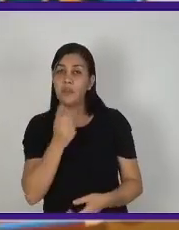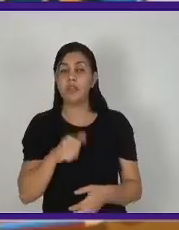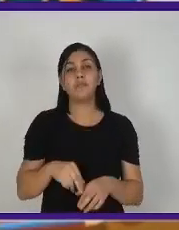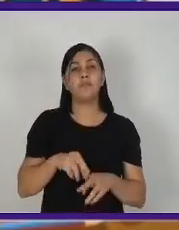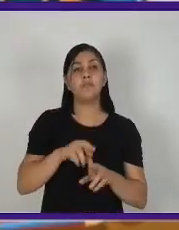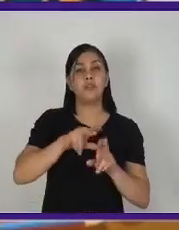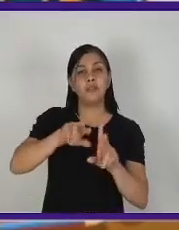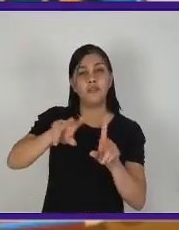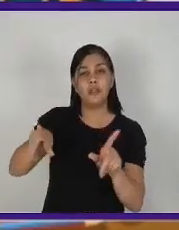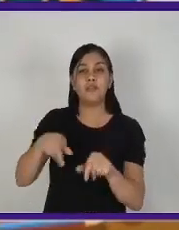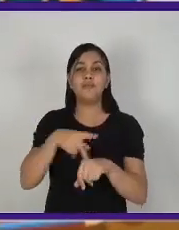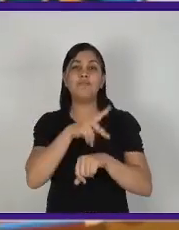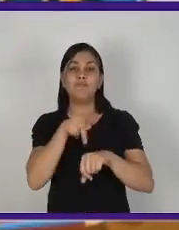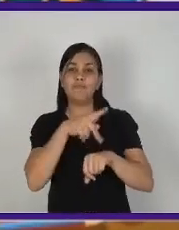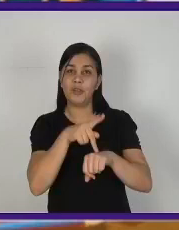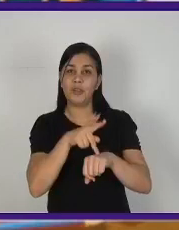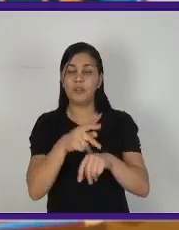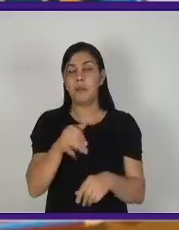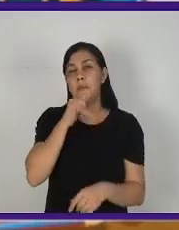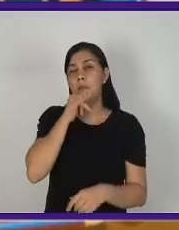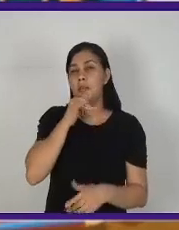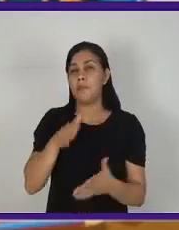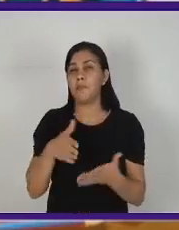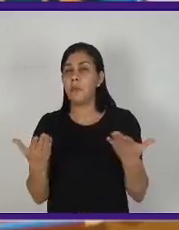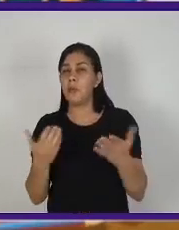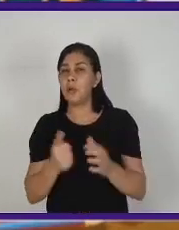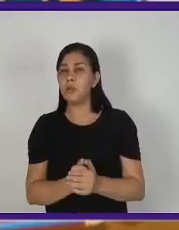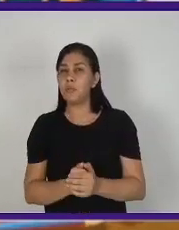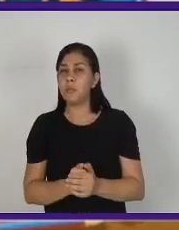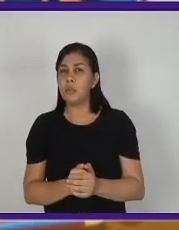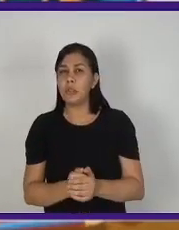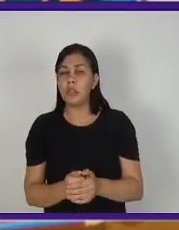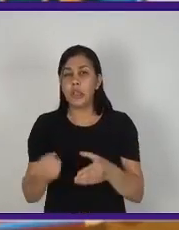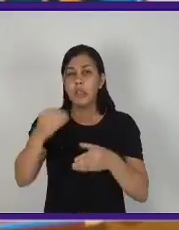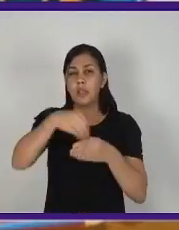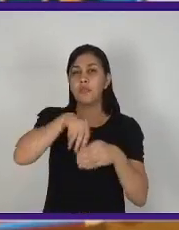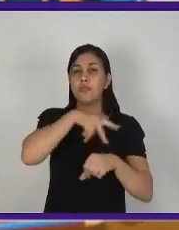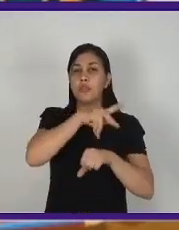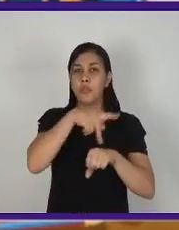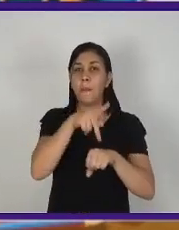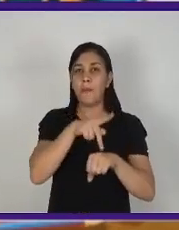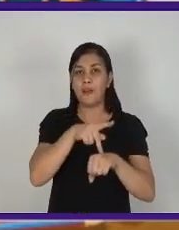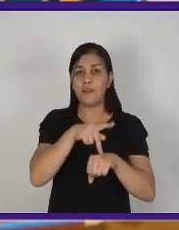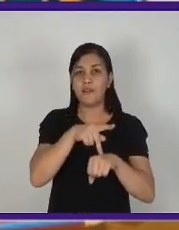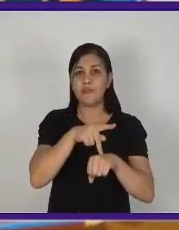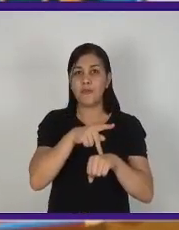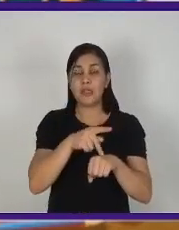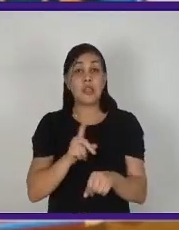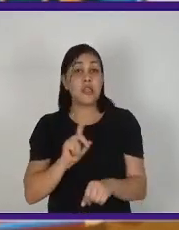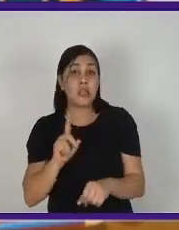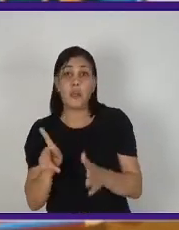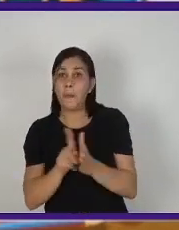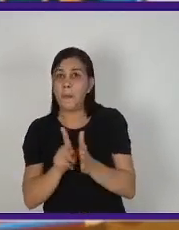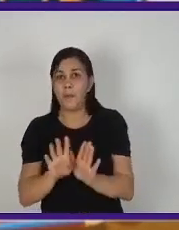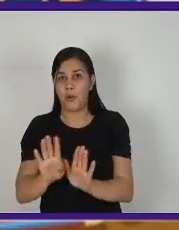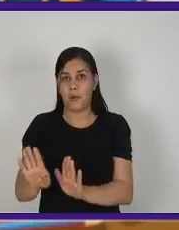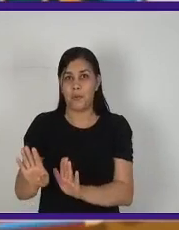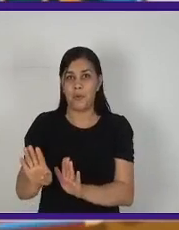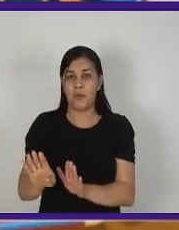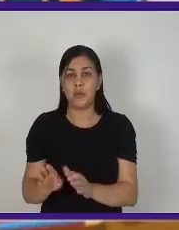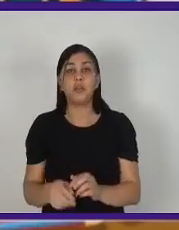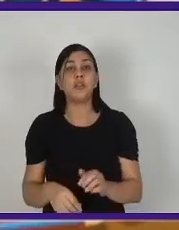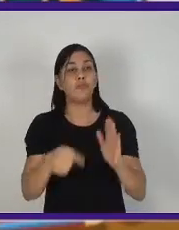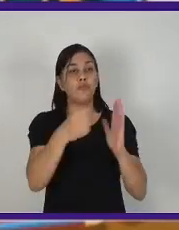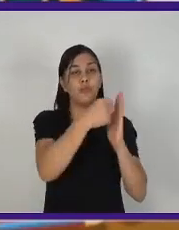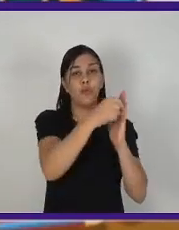típicas de outros países. Então, por exemplo, quando ela está em um país diferente da sua origem, né? Ela vai colocar